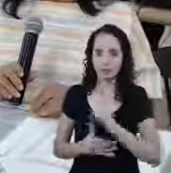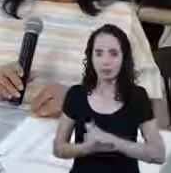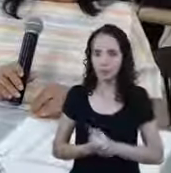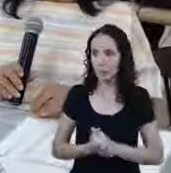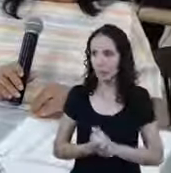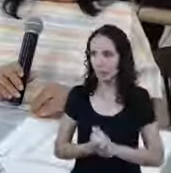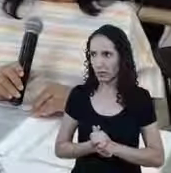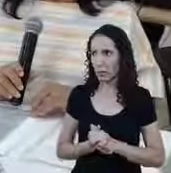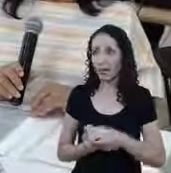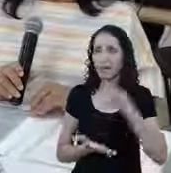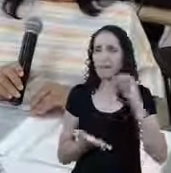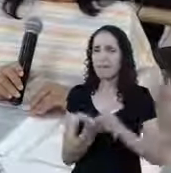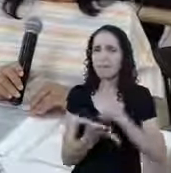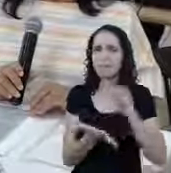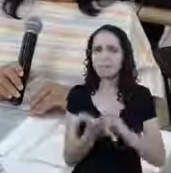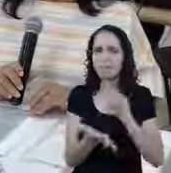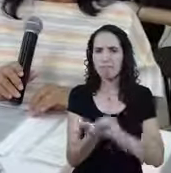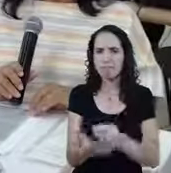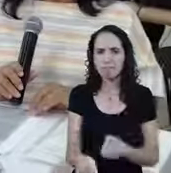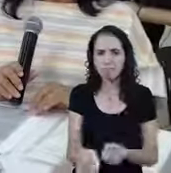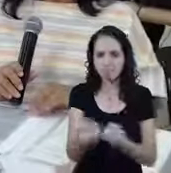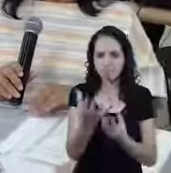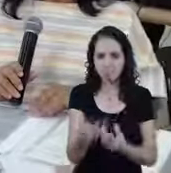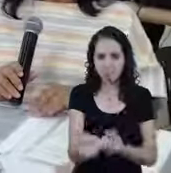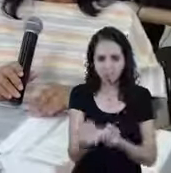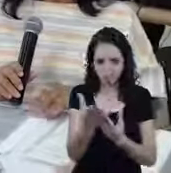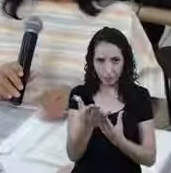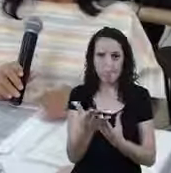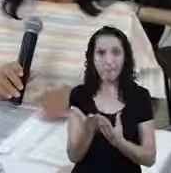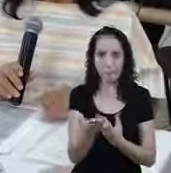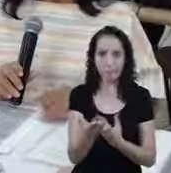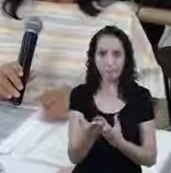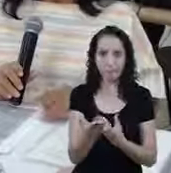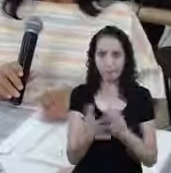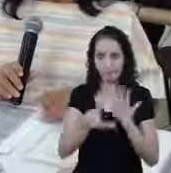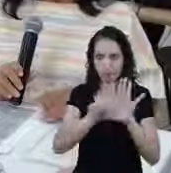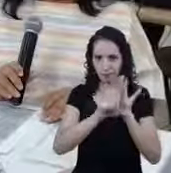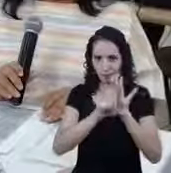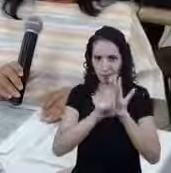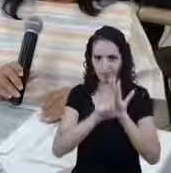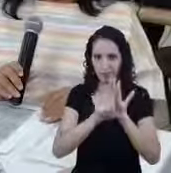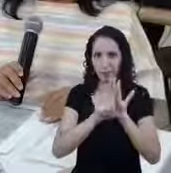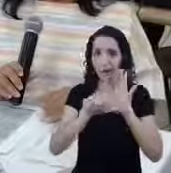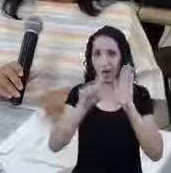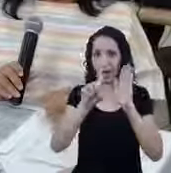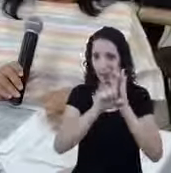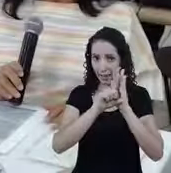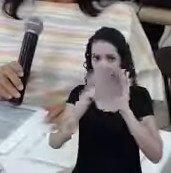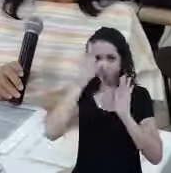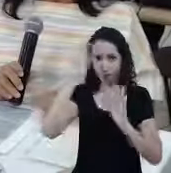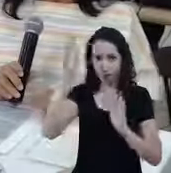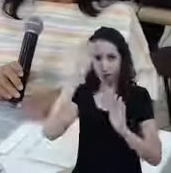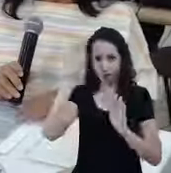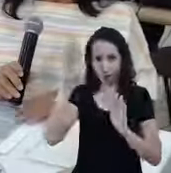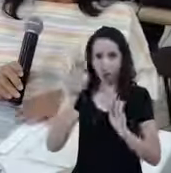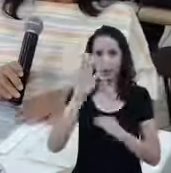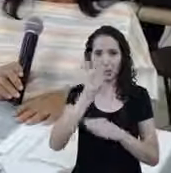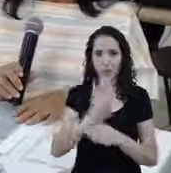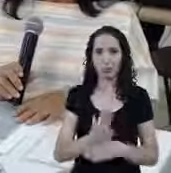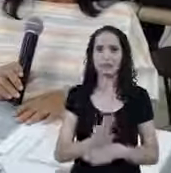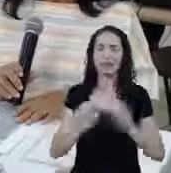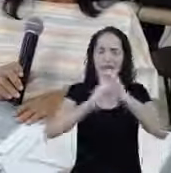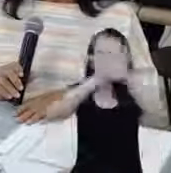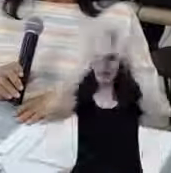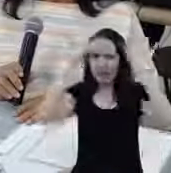A falta de informação Da aplicação prática Do que está na lei O que está na lei A teoria desse benefício Está muito